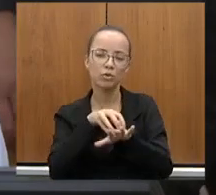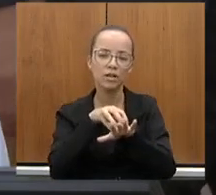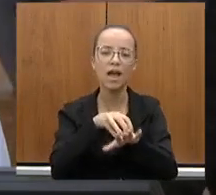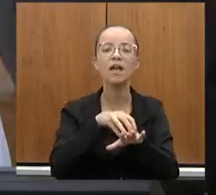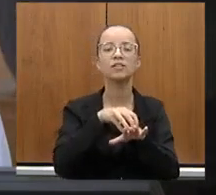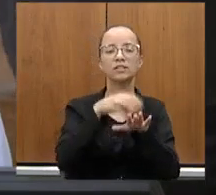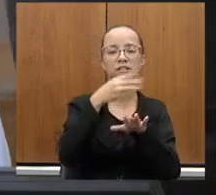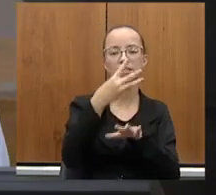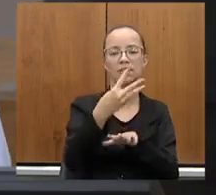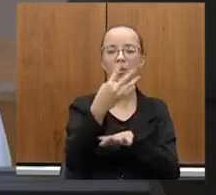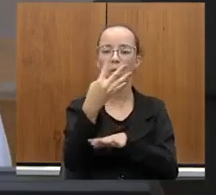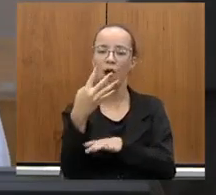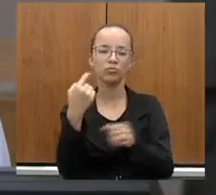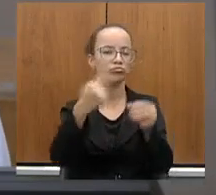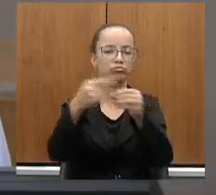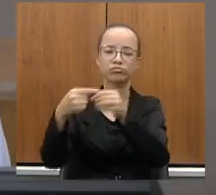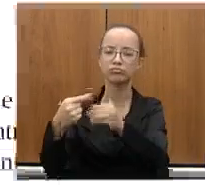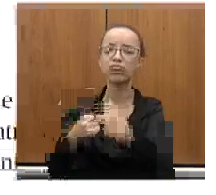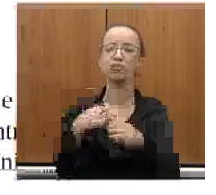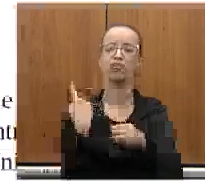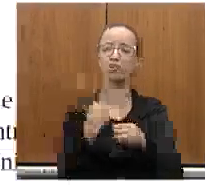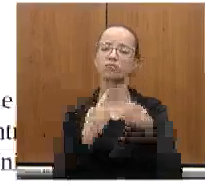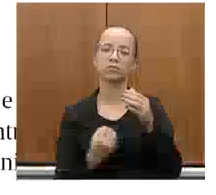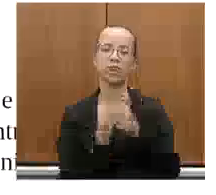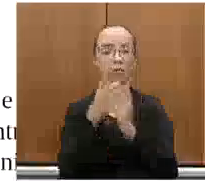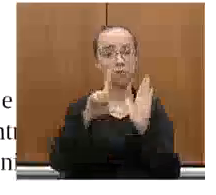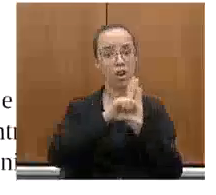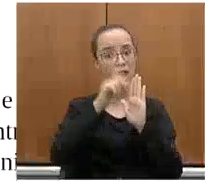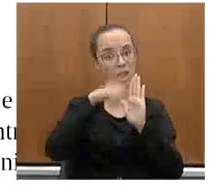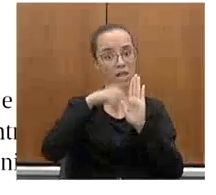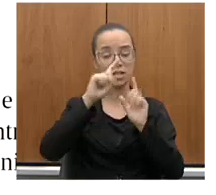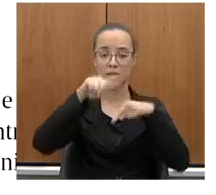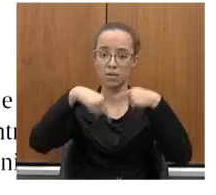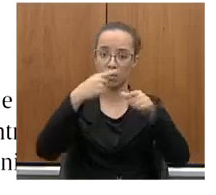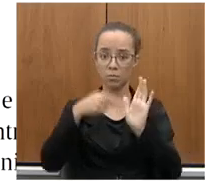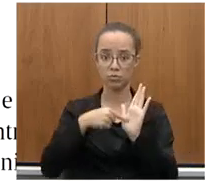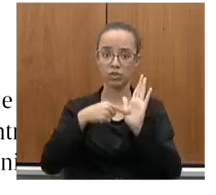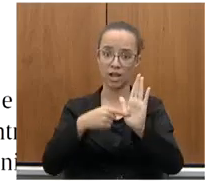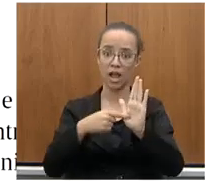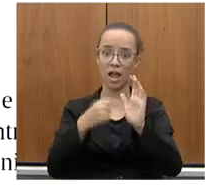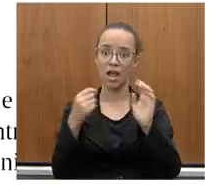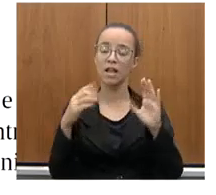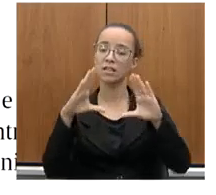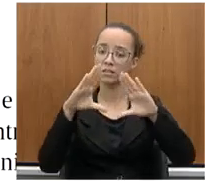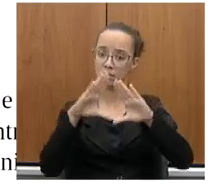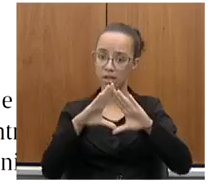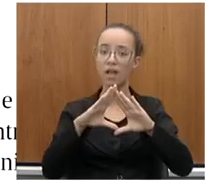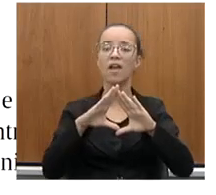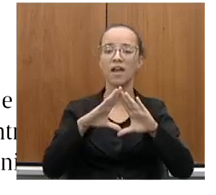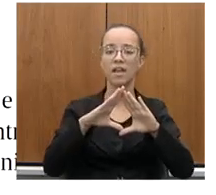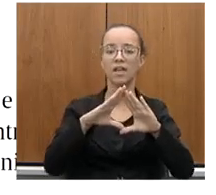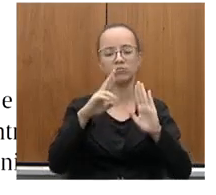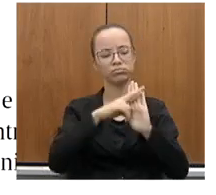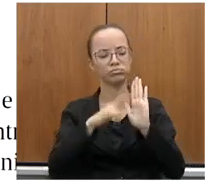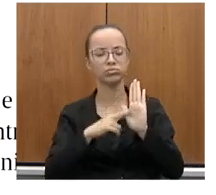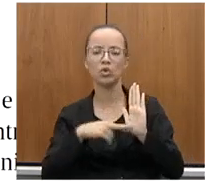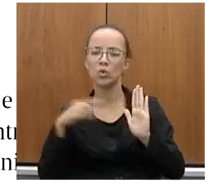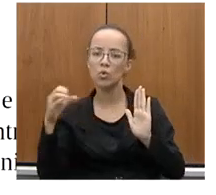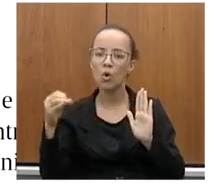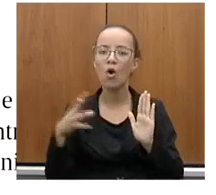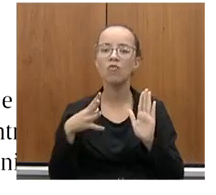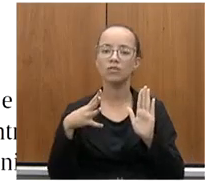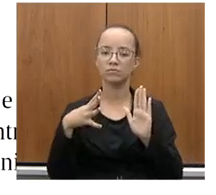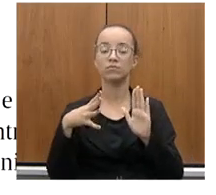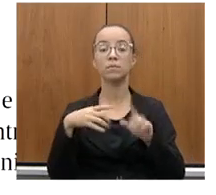criamos um projeto de lei que vamos apresentar aqui à Assembleia da nova Agência Reguladora de Transportes, e